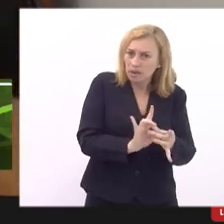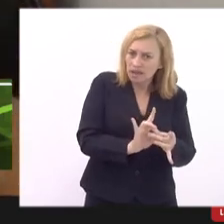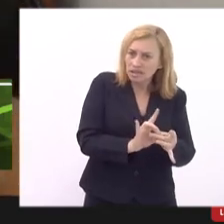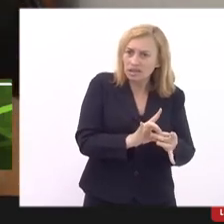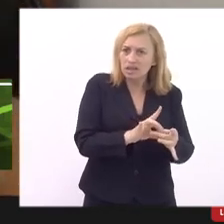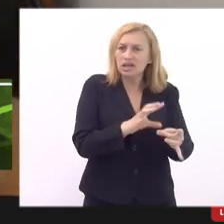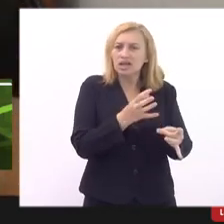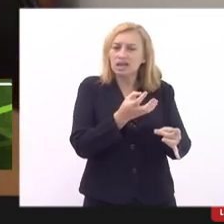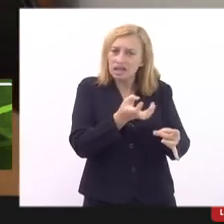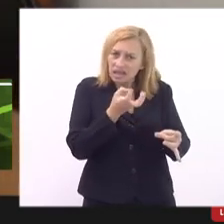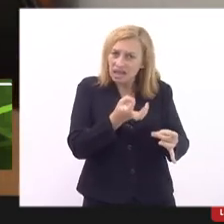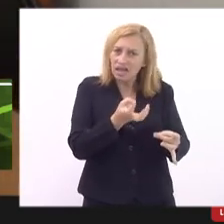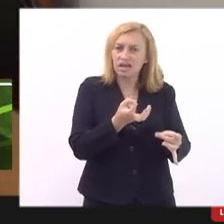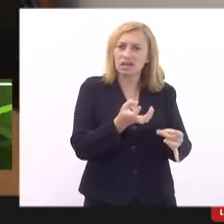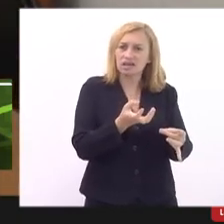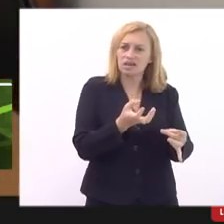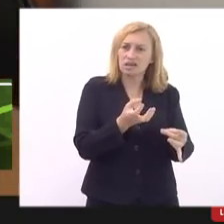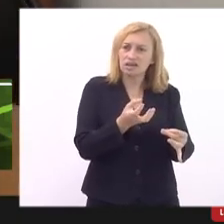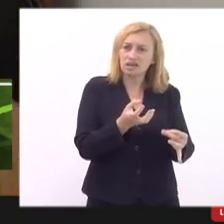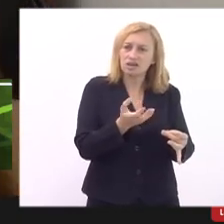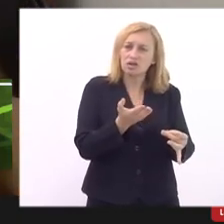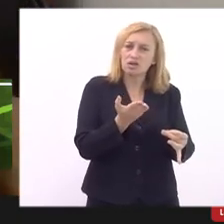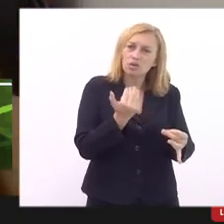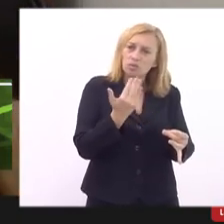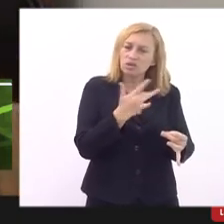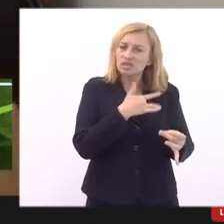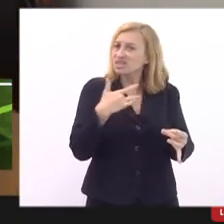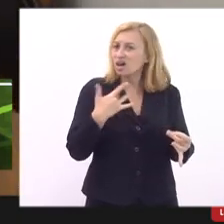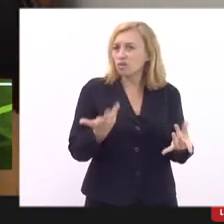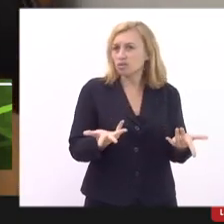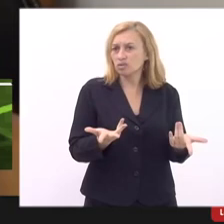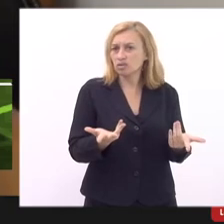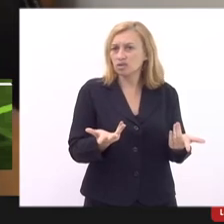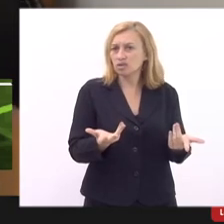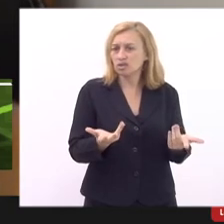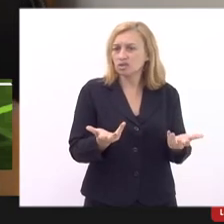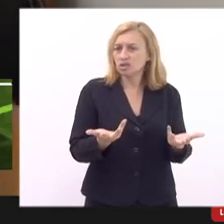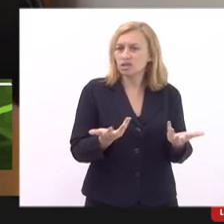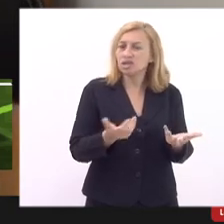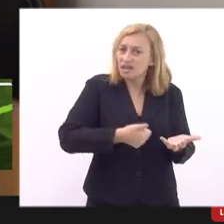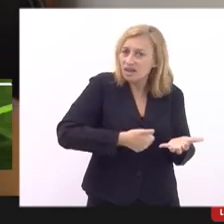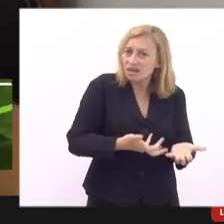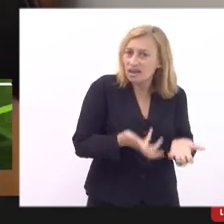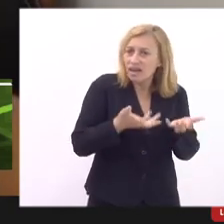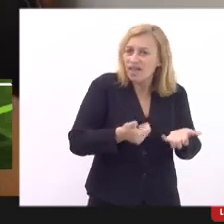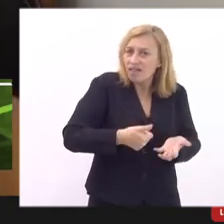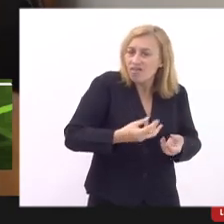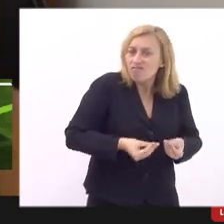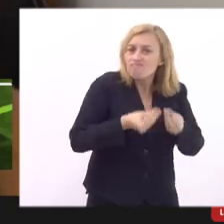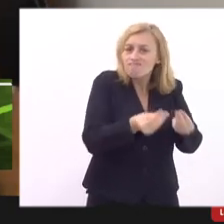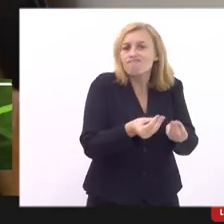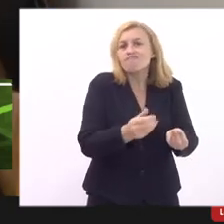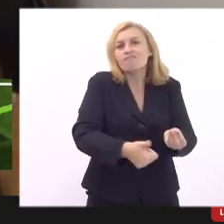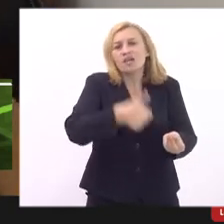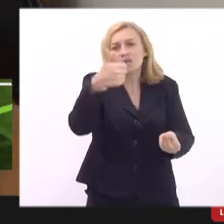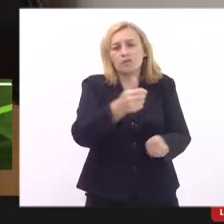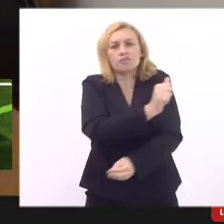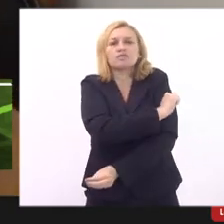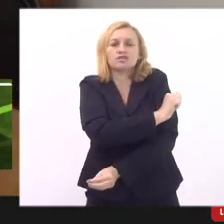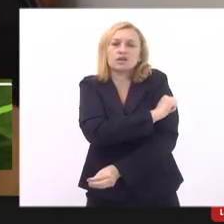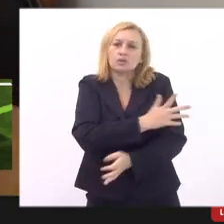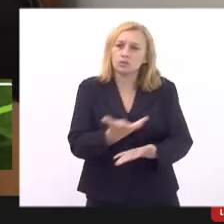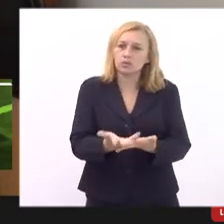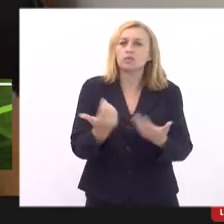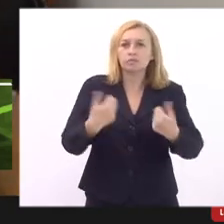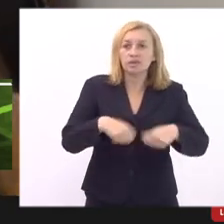ele quer comprar alimentos saudáveis a gente não quer outra processada para as nossas crianças a gente quer o melhor mas a gente precisa poder fazer e para